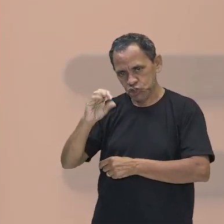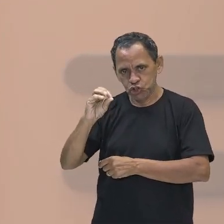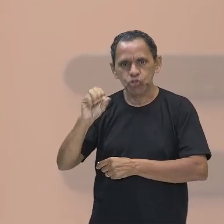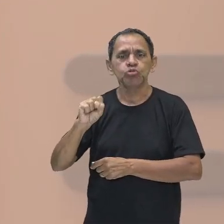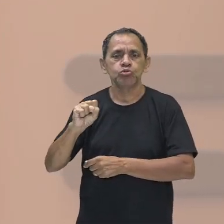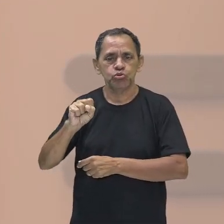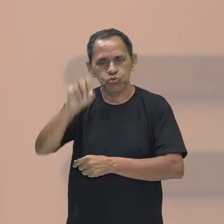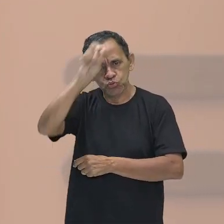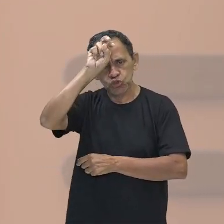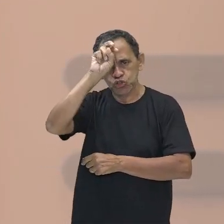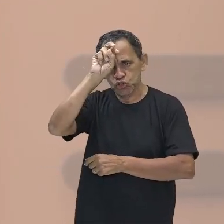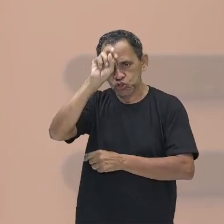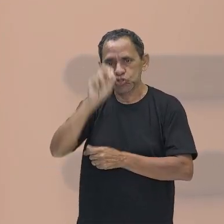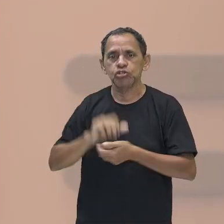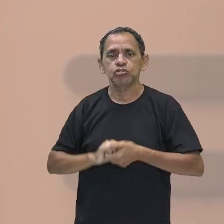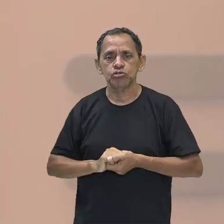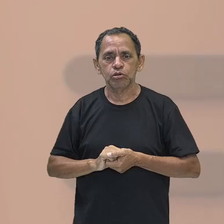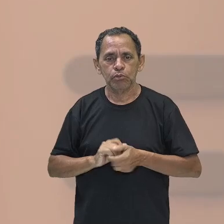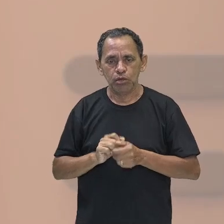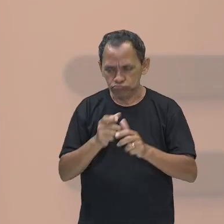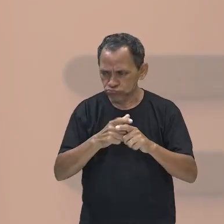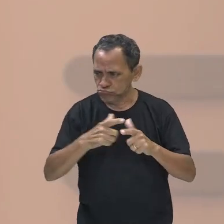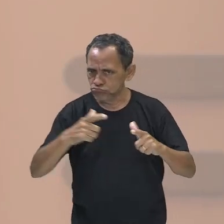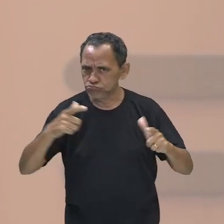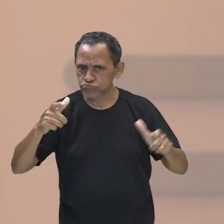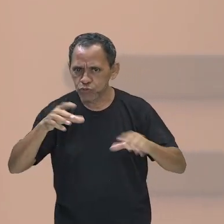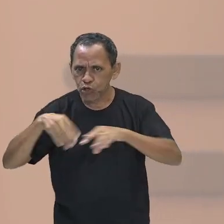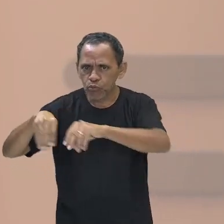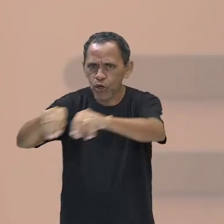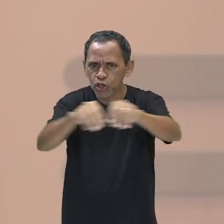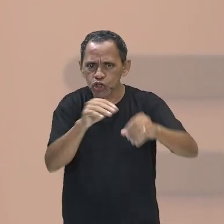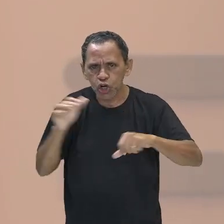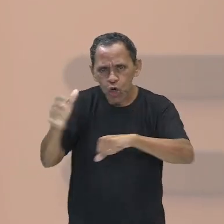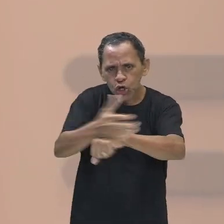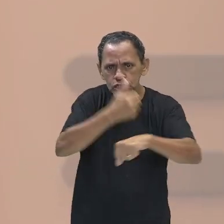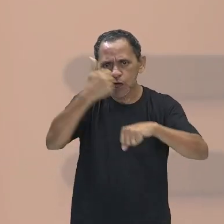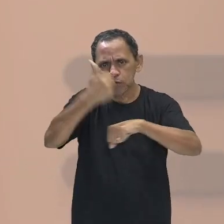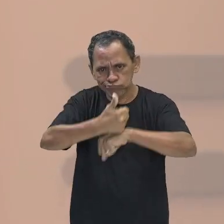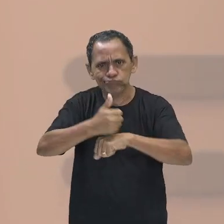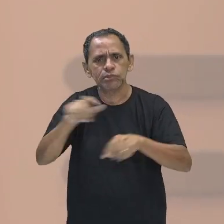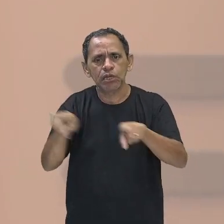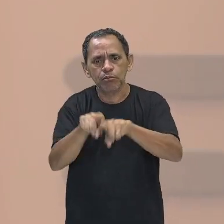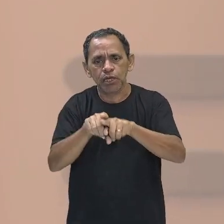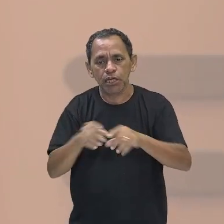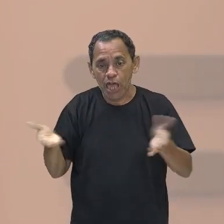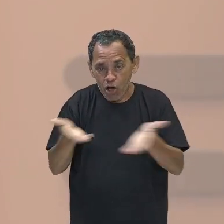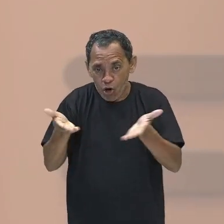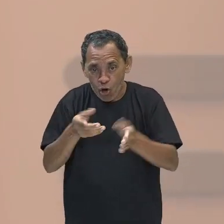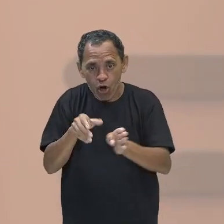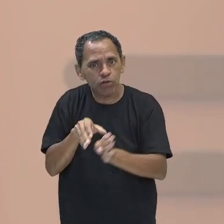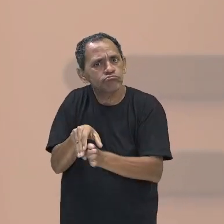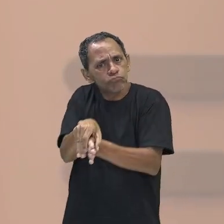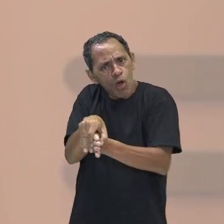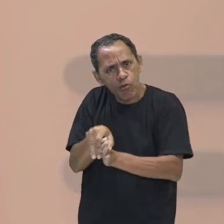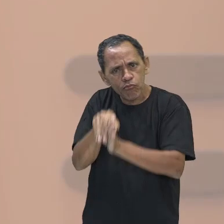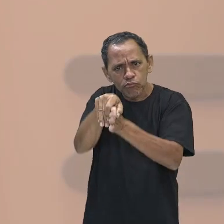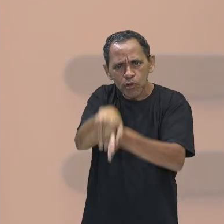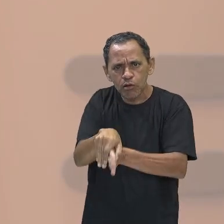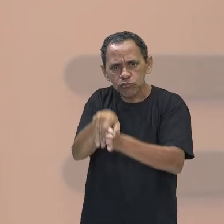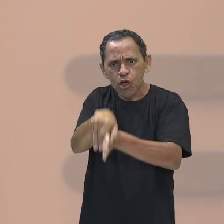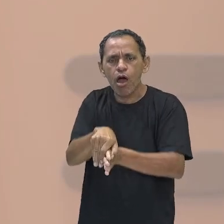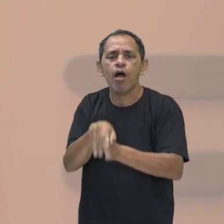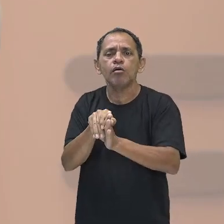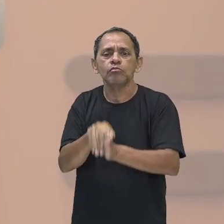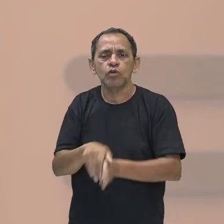sua expansão territorial. Tu imagina, você vai brigar e, agora, tu em cima do cavalo, não é mesmo? Com uma espada bem afiada, cabeças